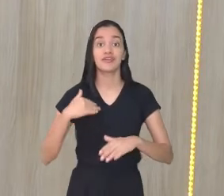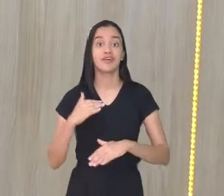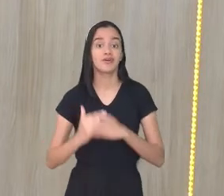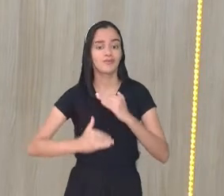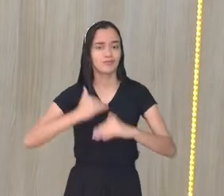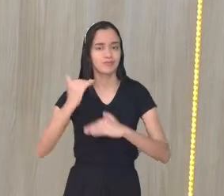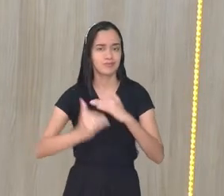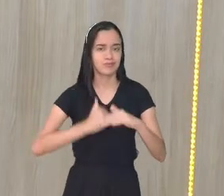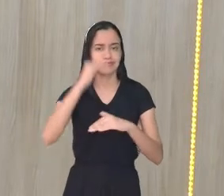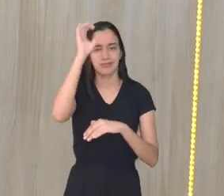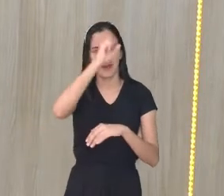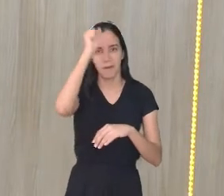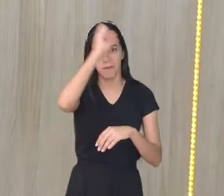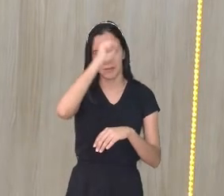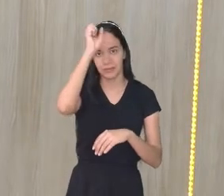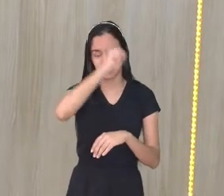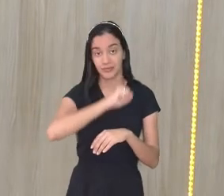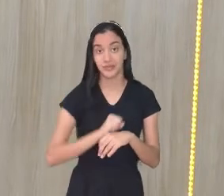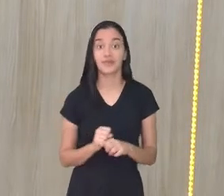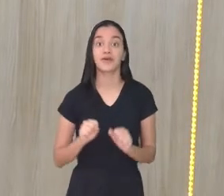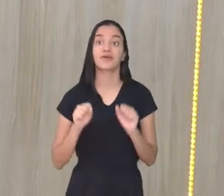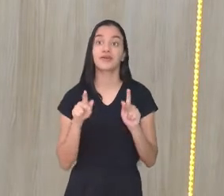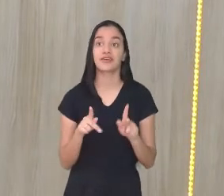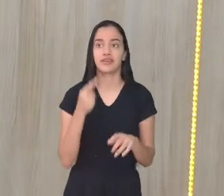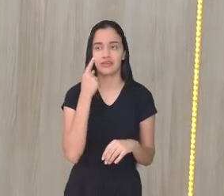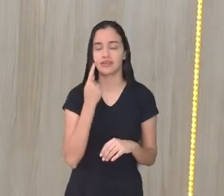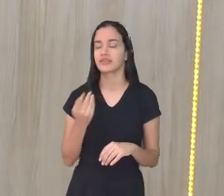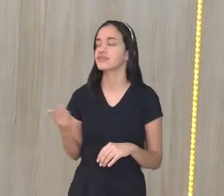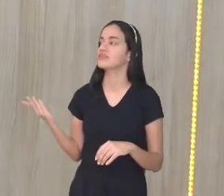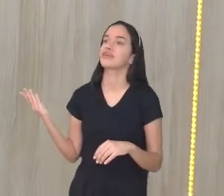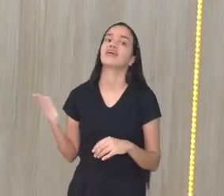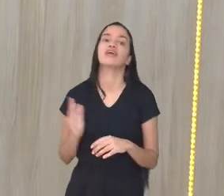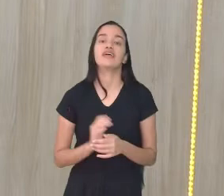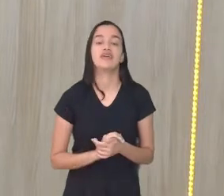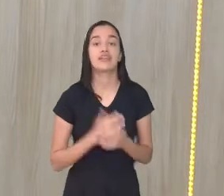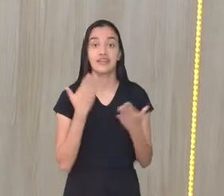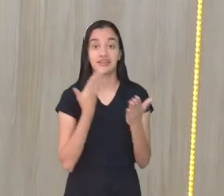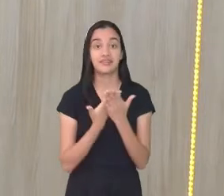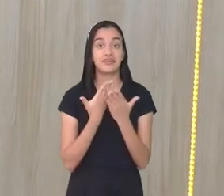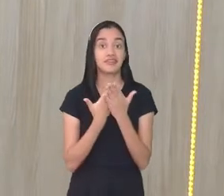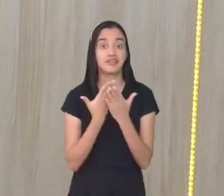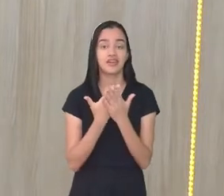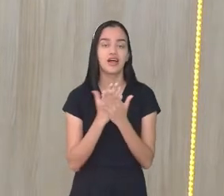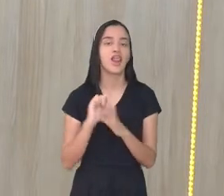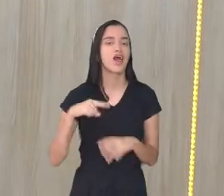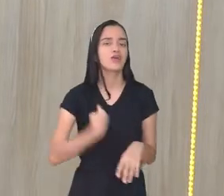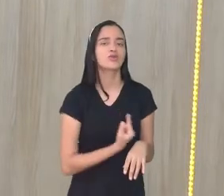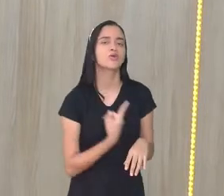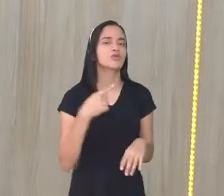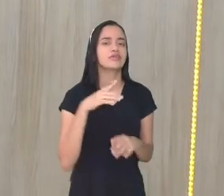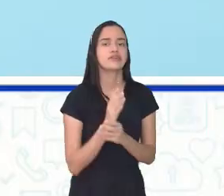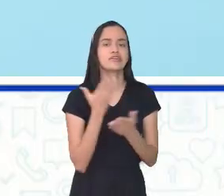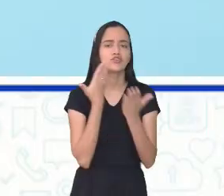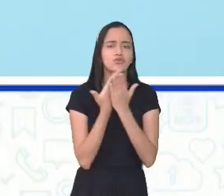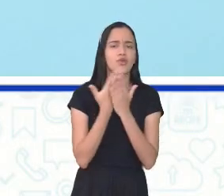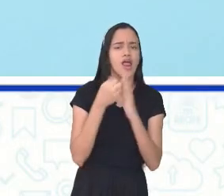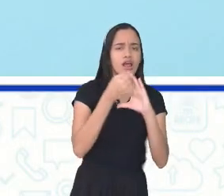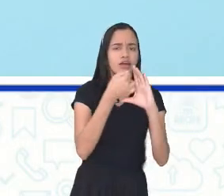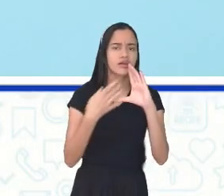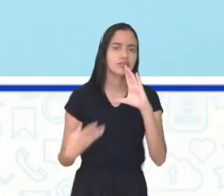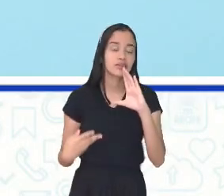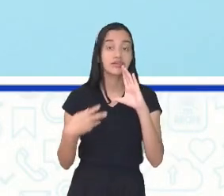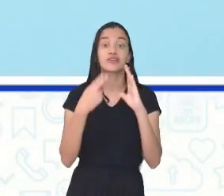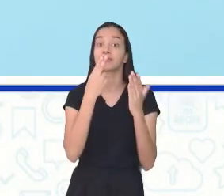cheia de aprendizado. Ok? Então, nesta aula, estudaremos as características